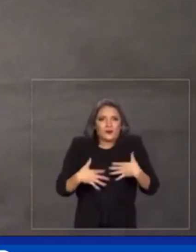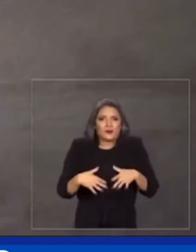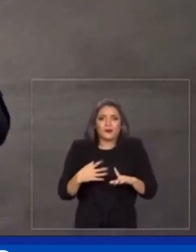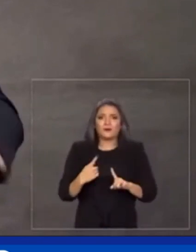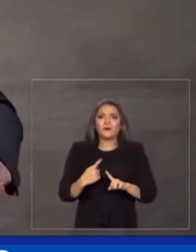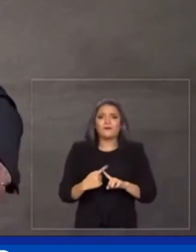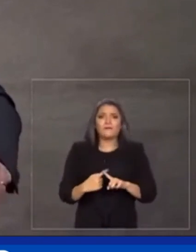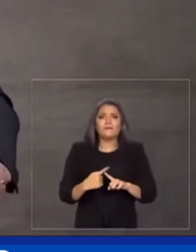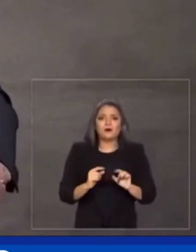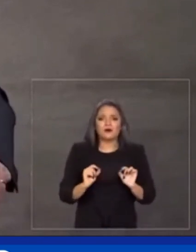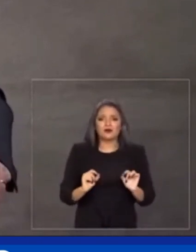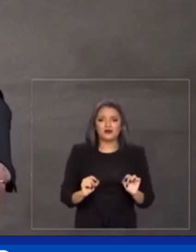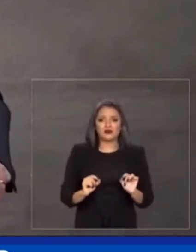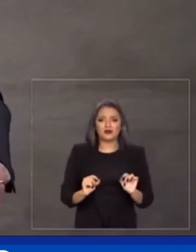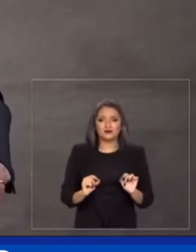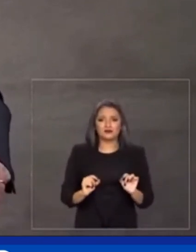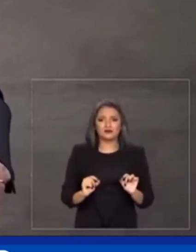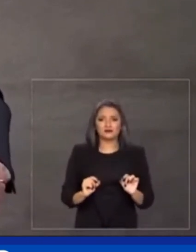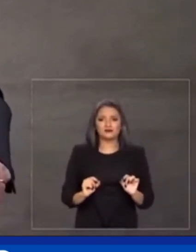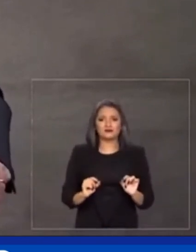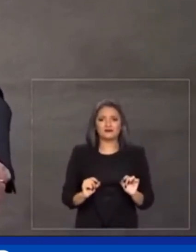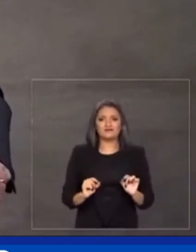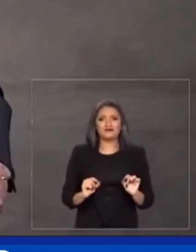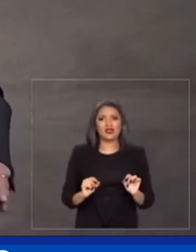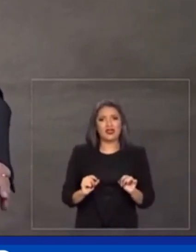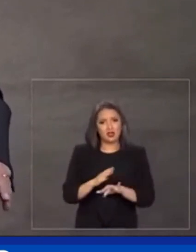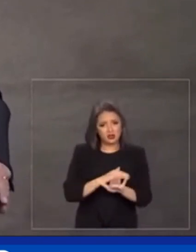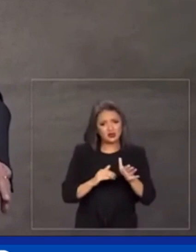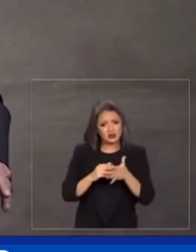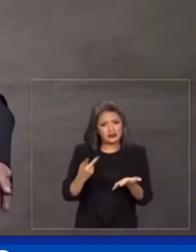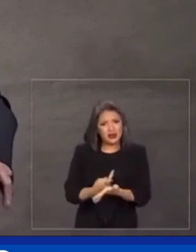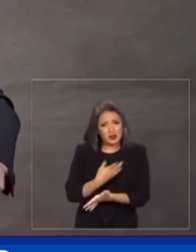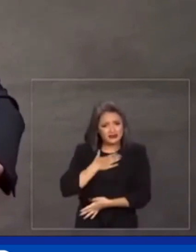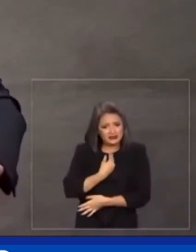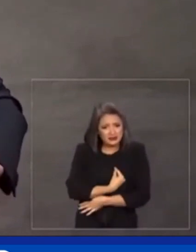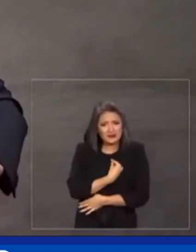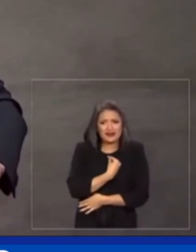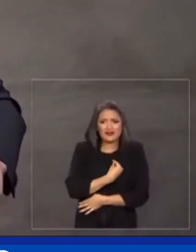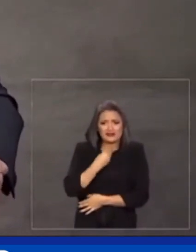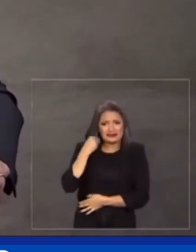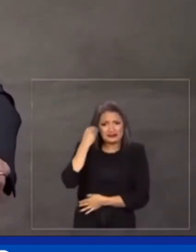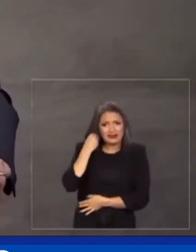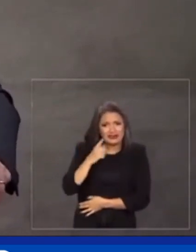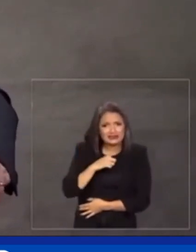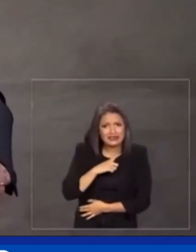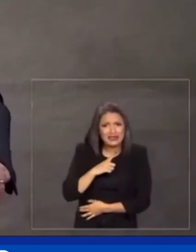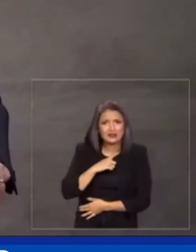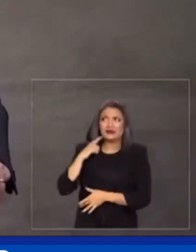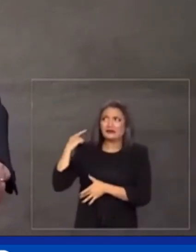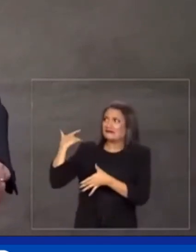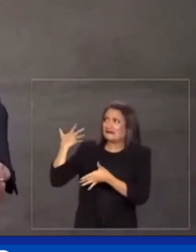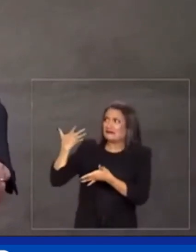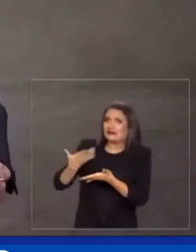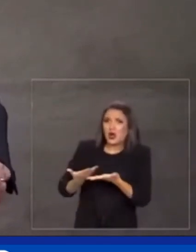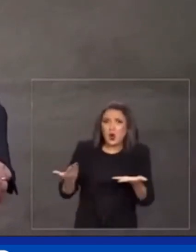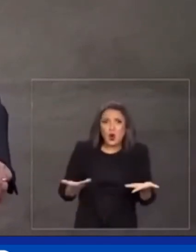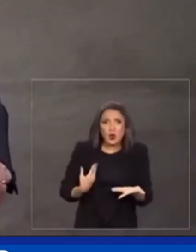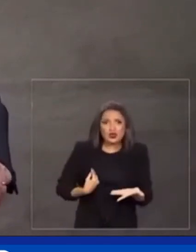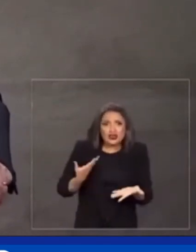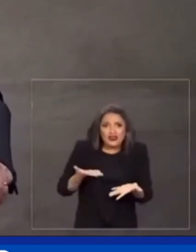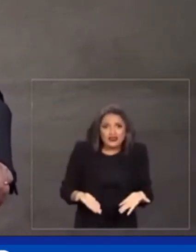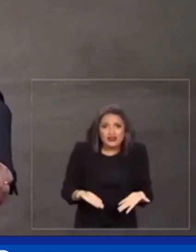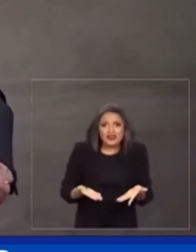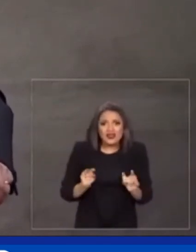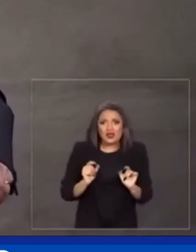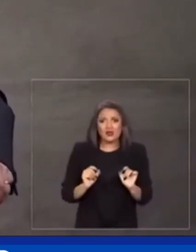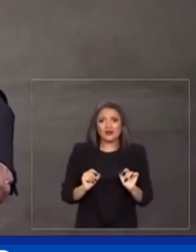Porque quem passou, o que eu passei nesses últimos anos, está aqui agora, é